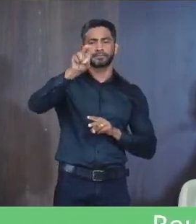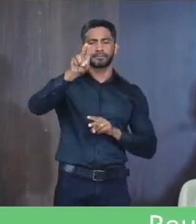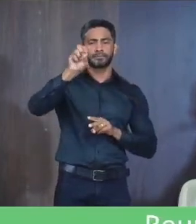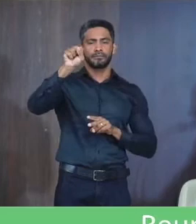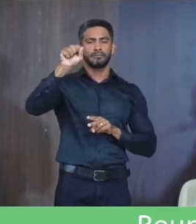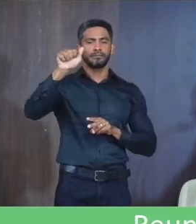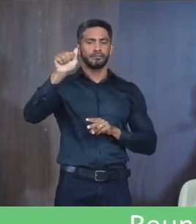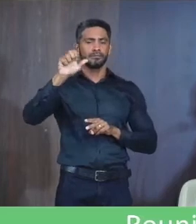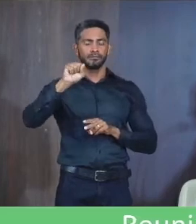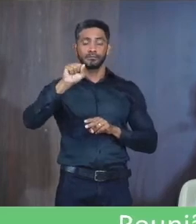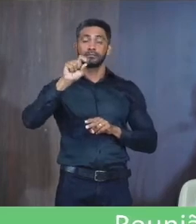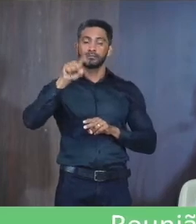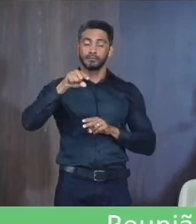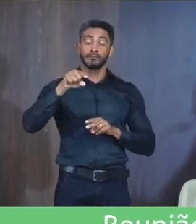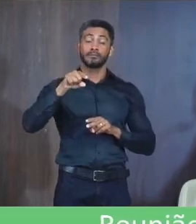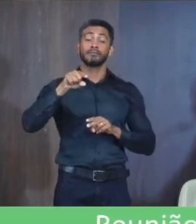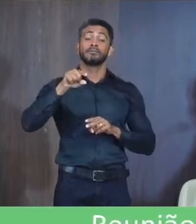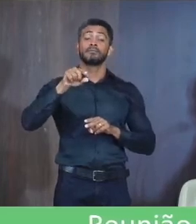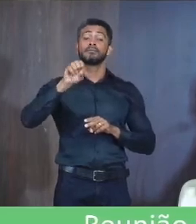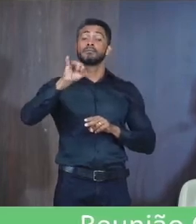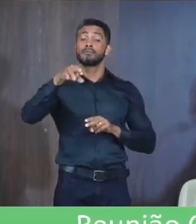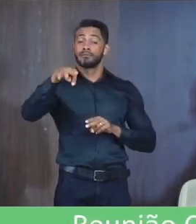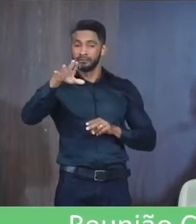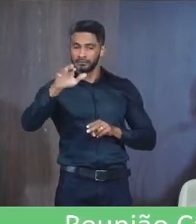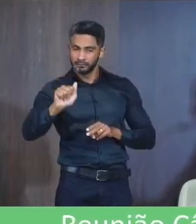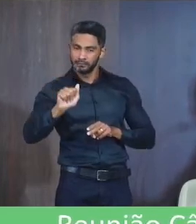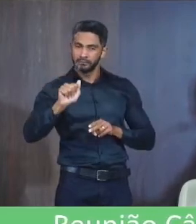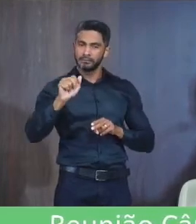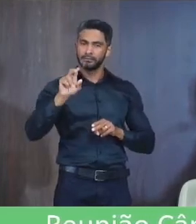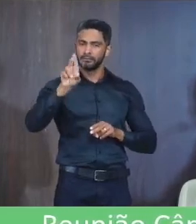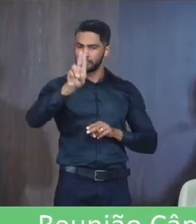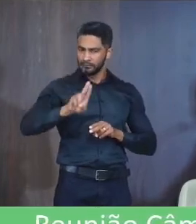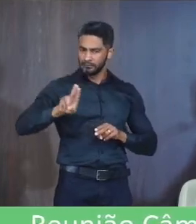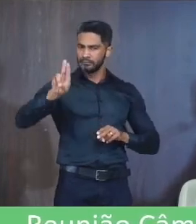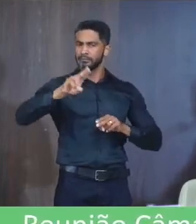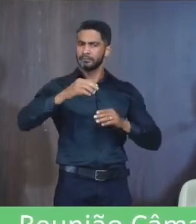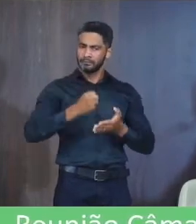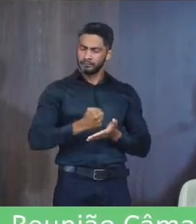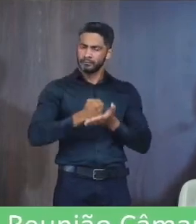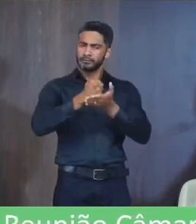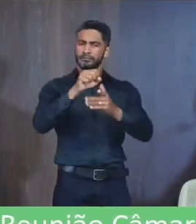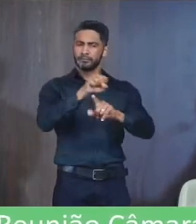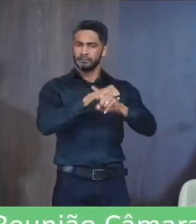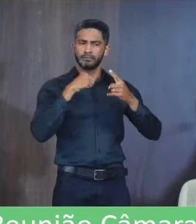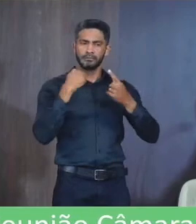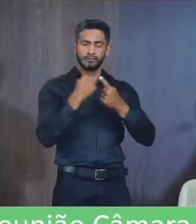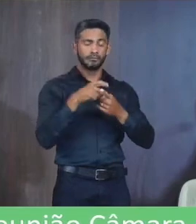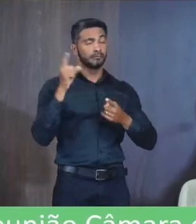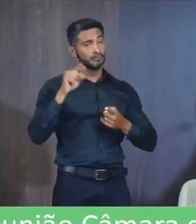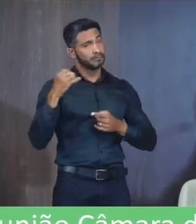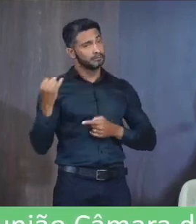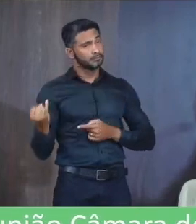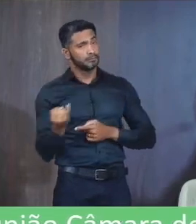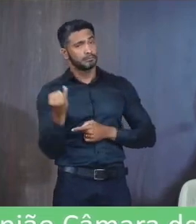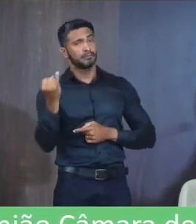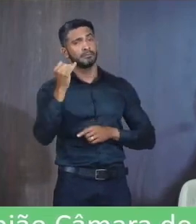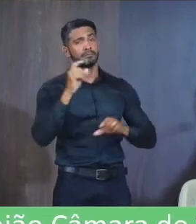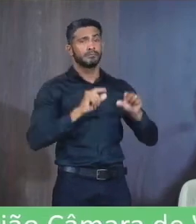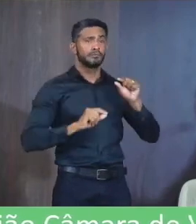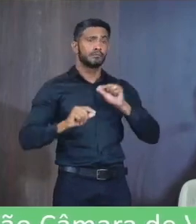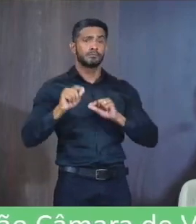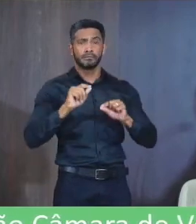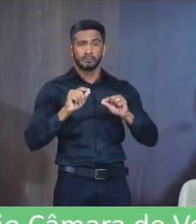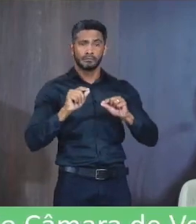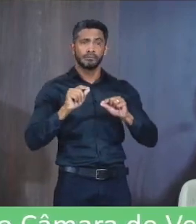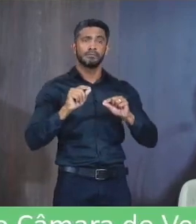Sistema Ontem De Assistência Social Na Dauri É um documento importantíssimo E a gente vê que Carece muito também Nessa